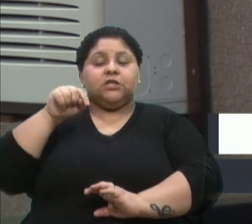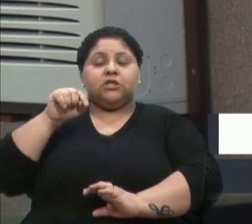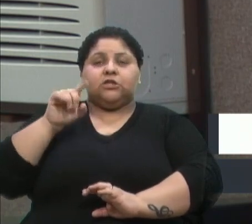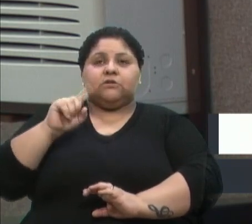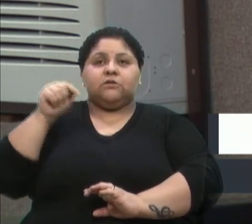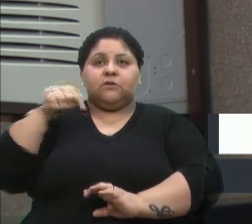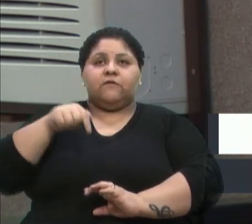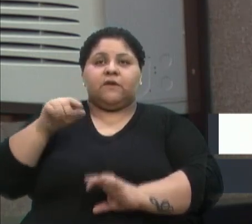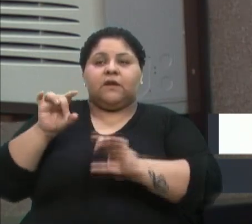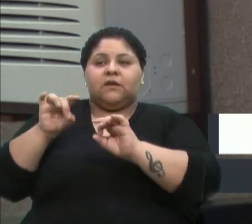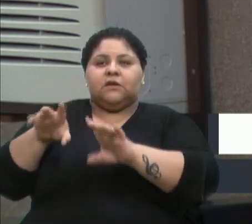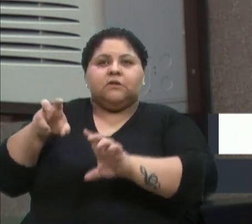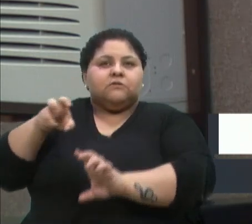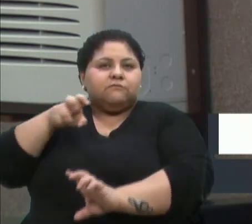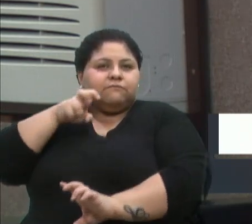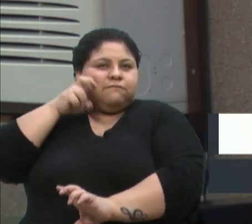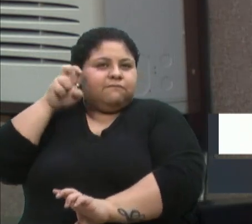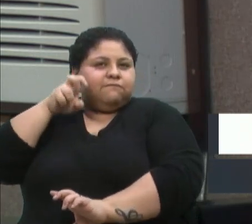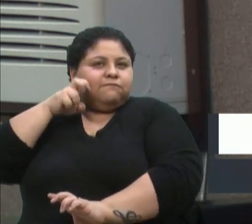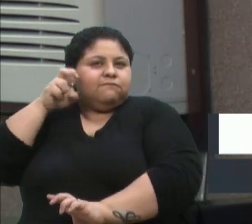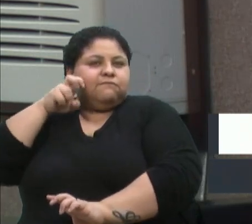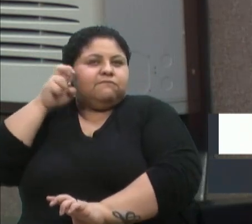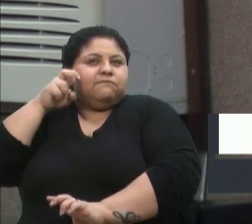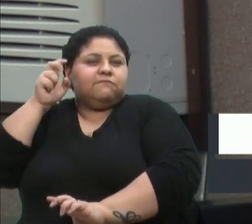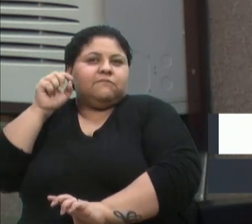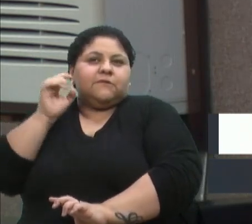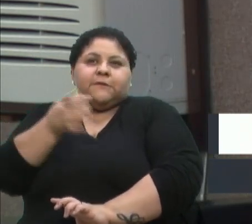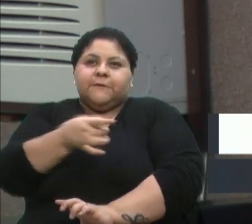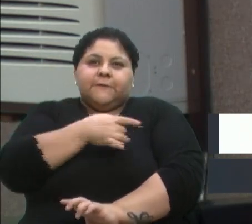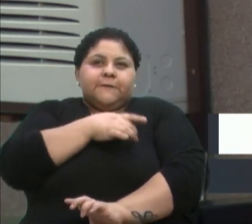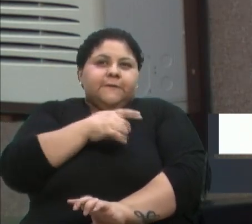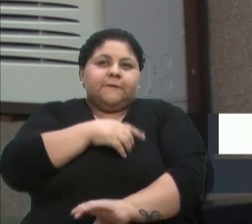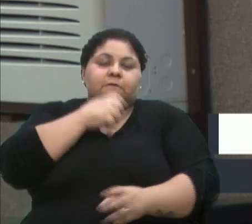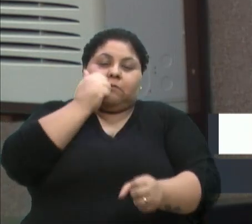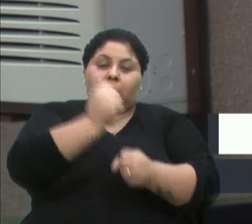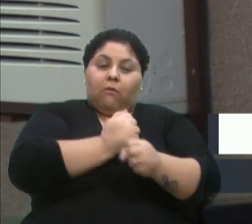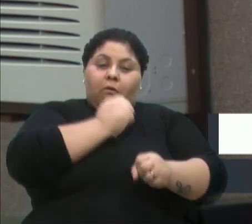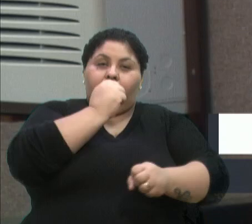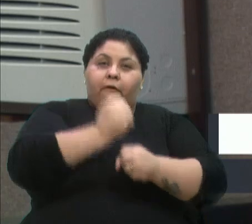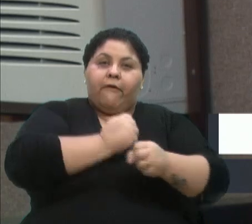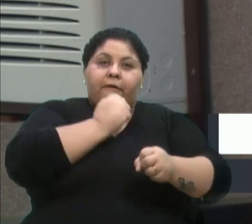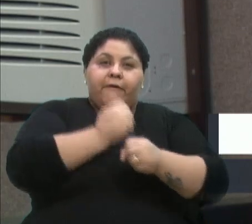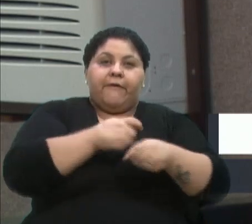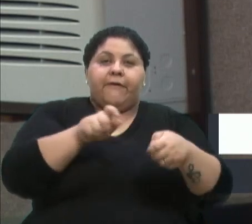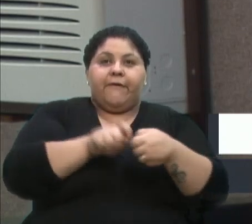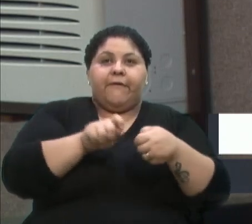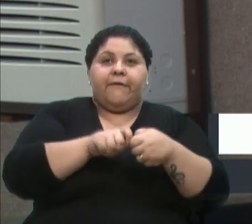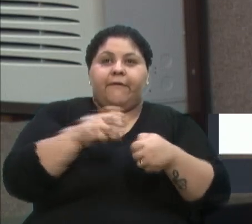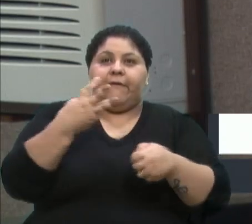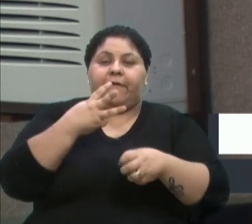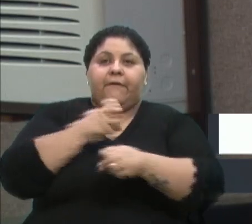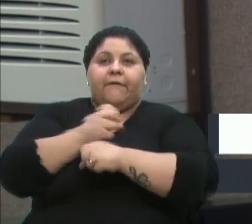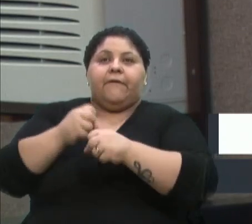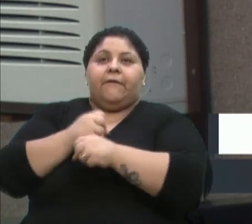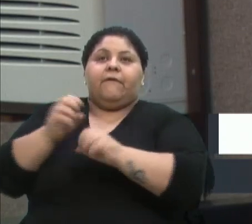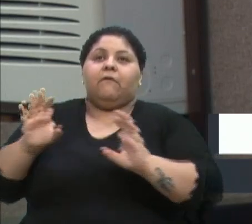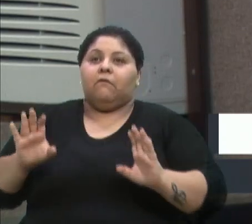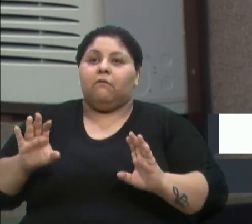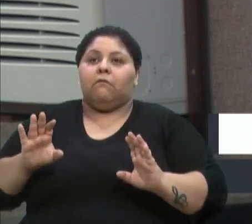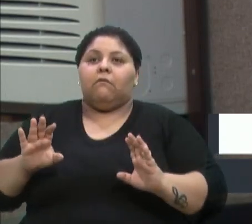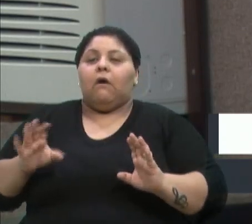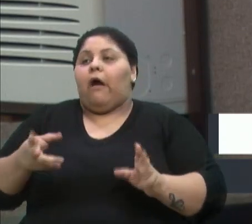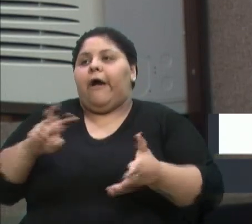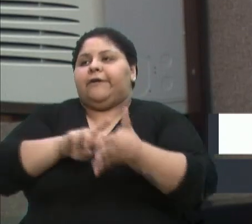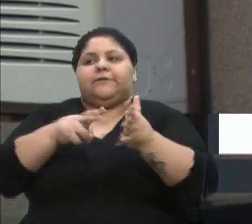pudores de qualquer situação, porque qualquer obra que será realizada no terceiro ano de governo, vão dizer, mas então é eleitoral?